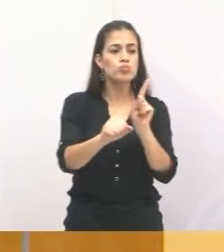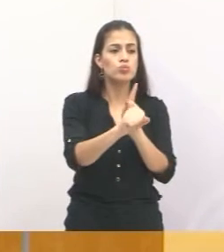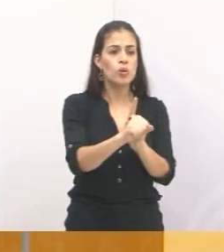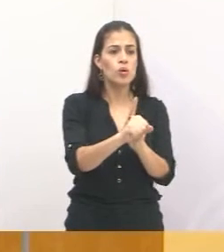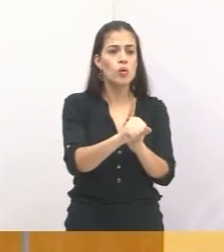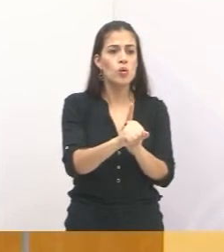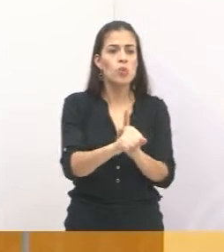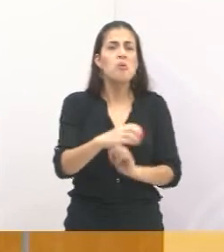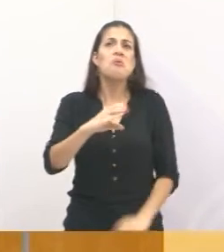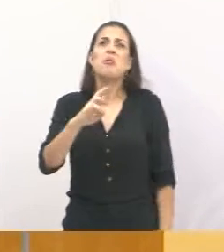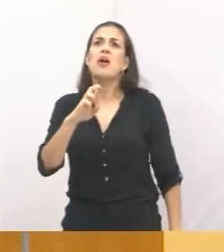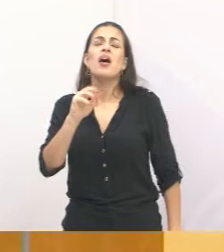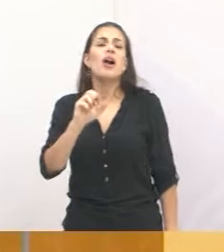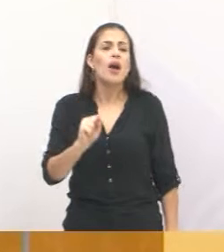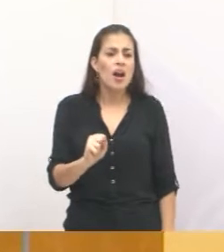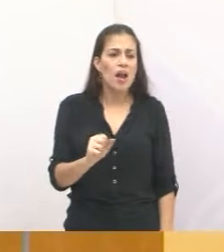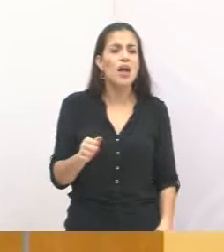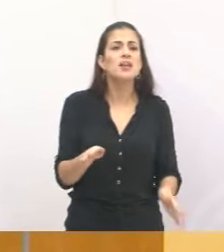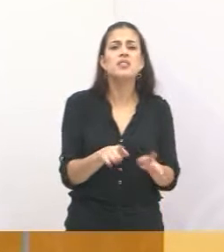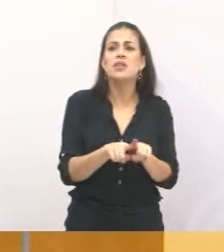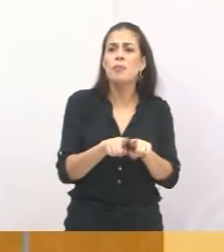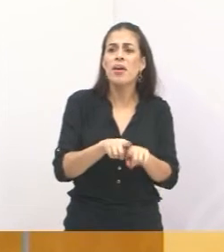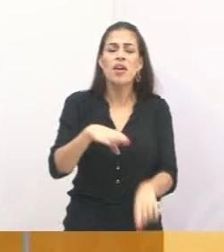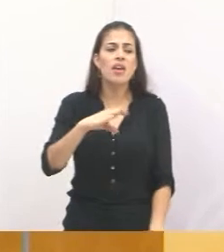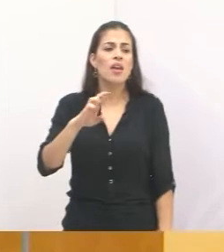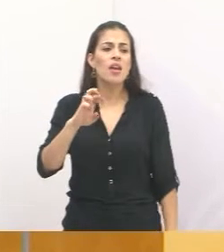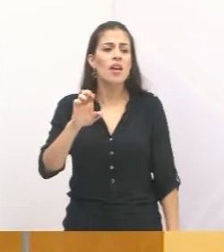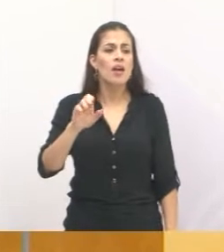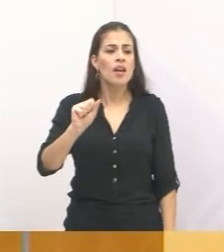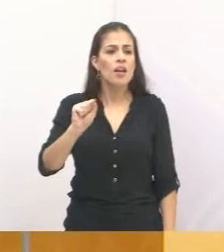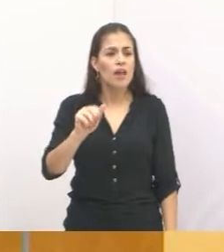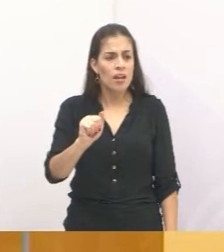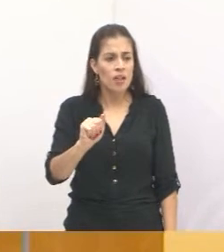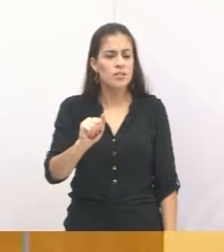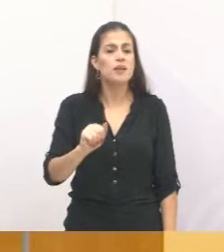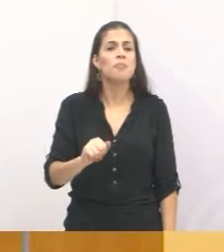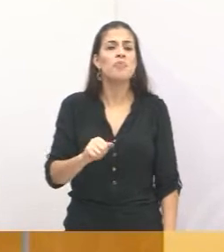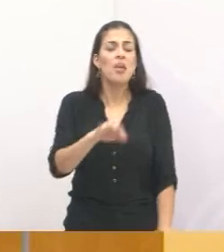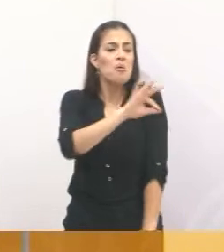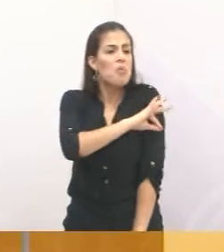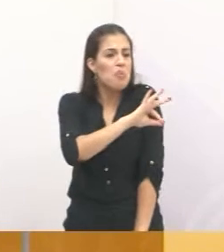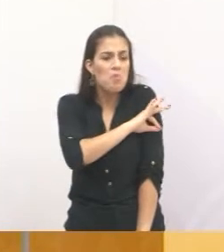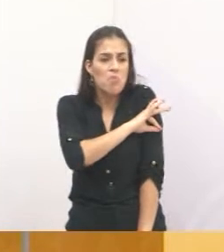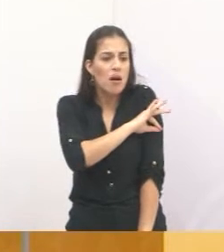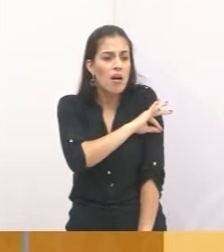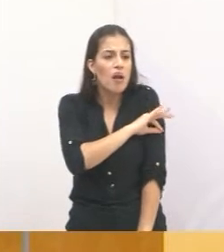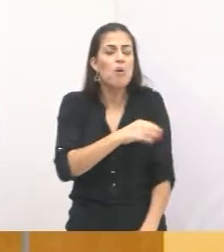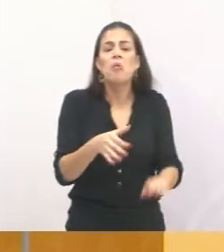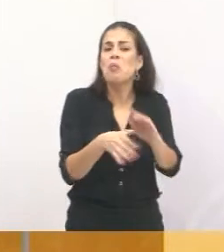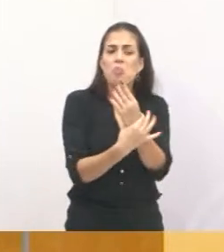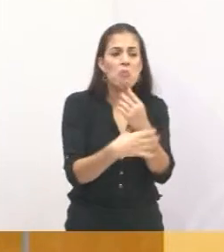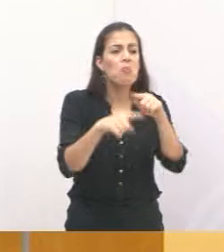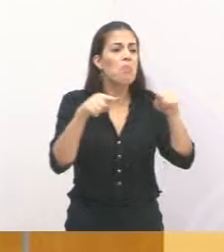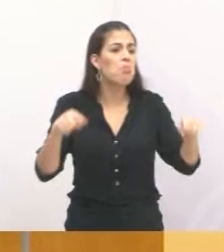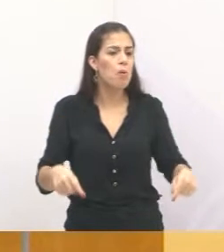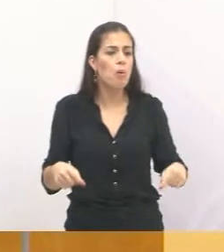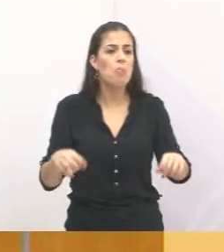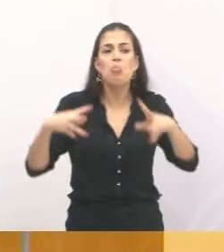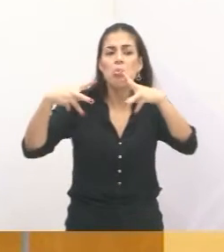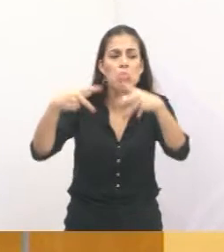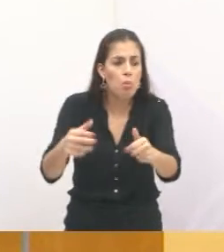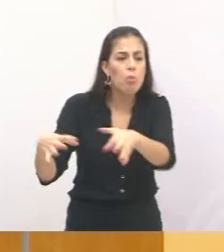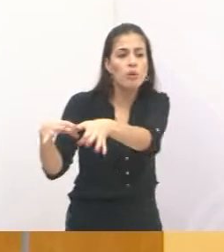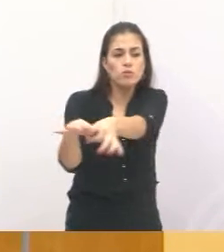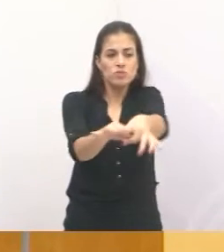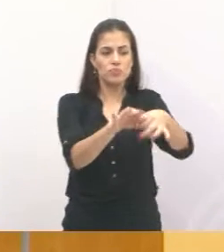o CREAS, guarda municipal, segurança pública da cidade, tudo. Tem que ser uma ação